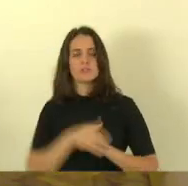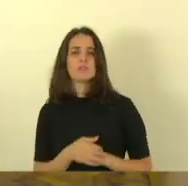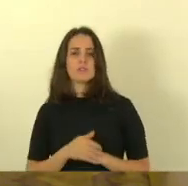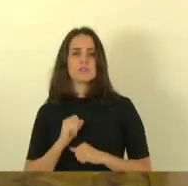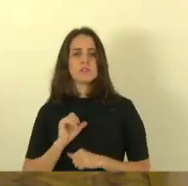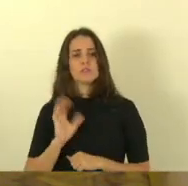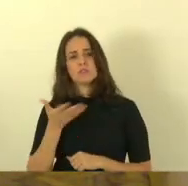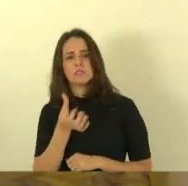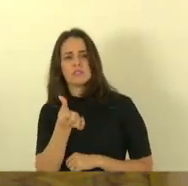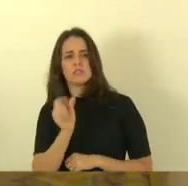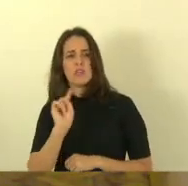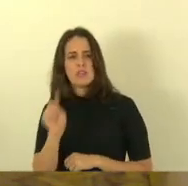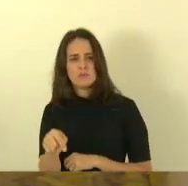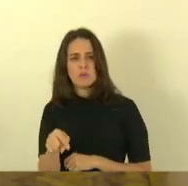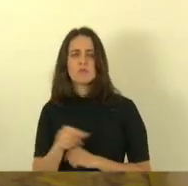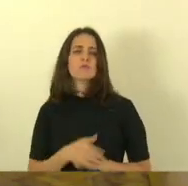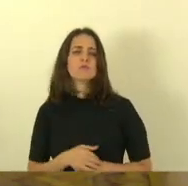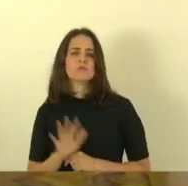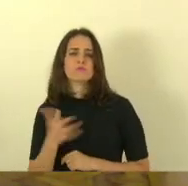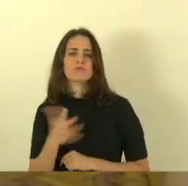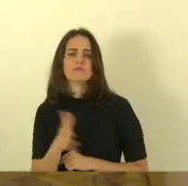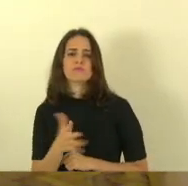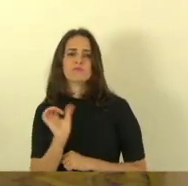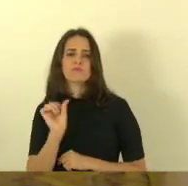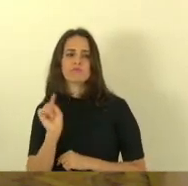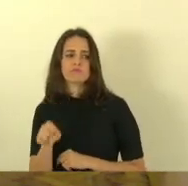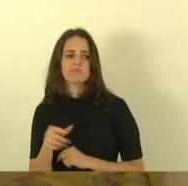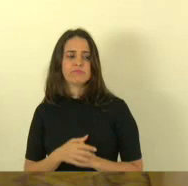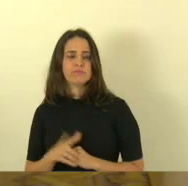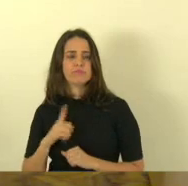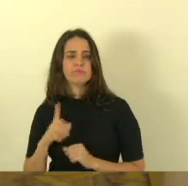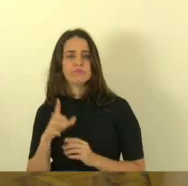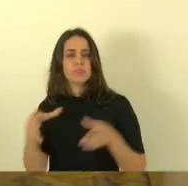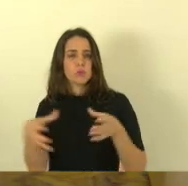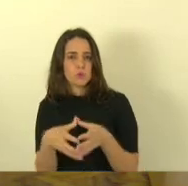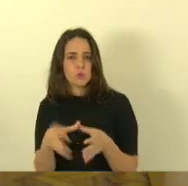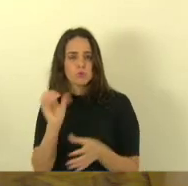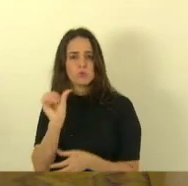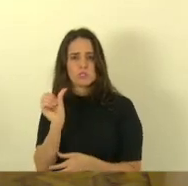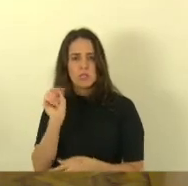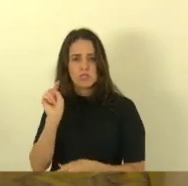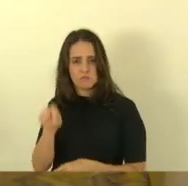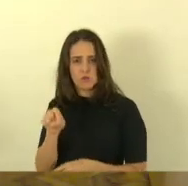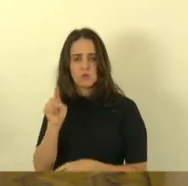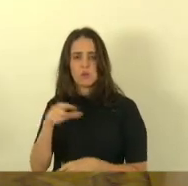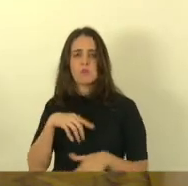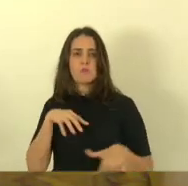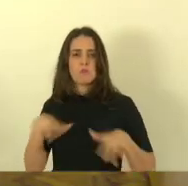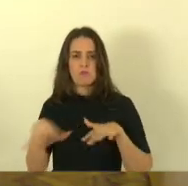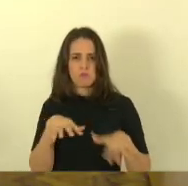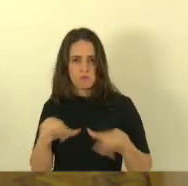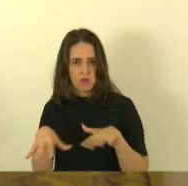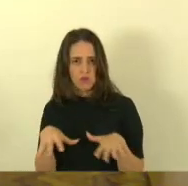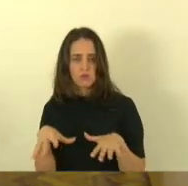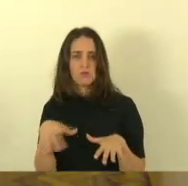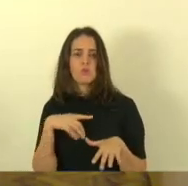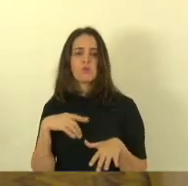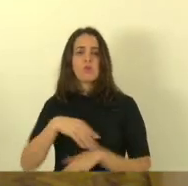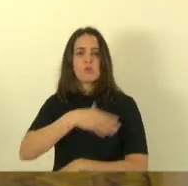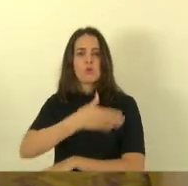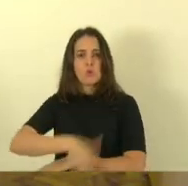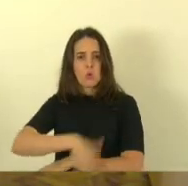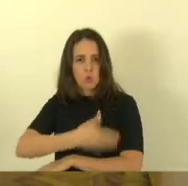mil indígenas neste momento a nossa população indígena de Aracruz está fazendo uma mobilização pacífica nas